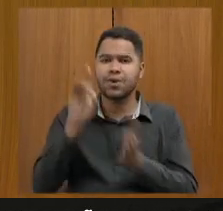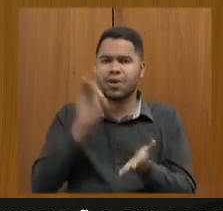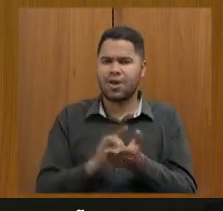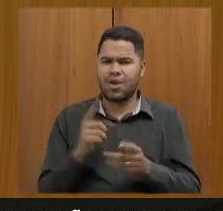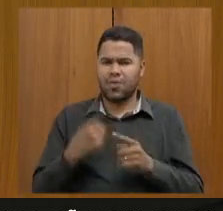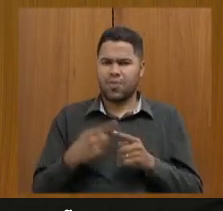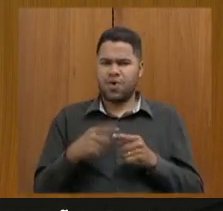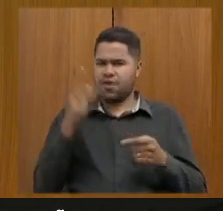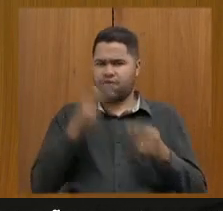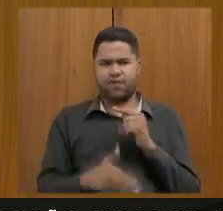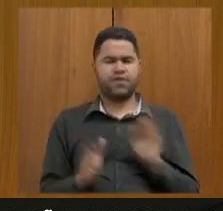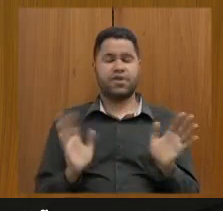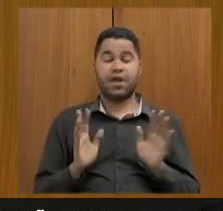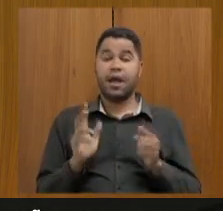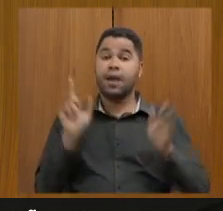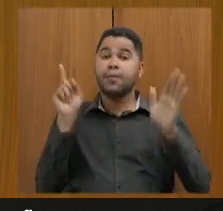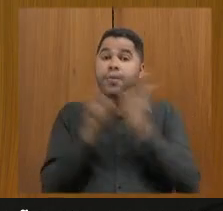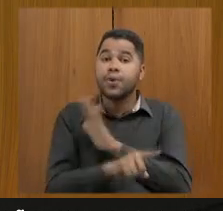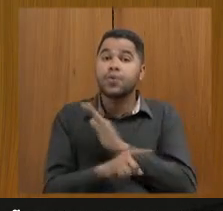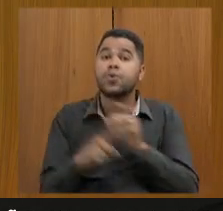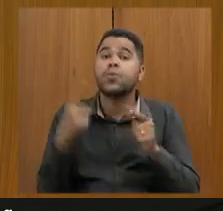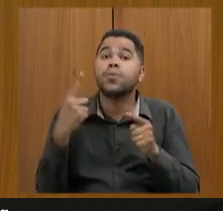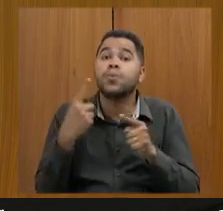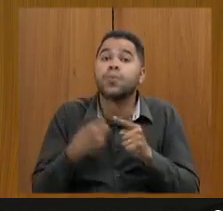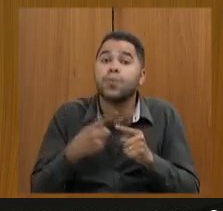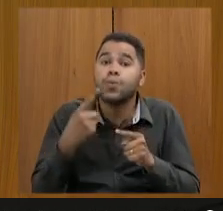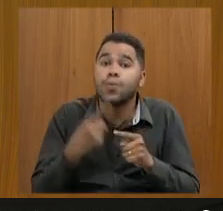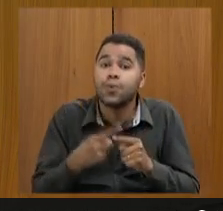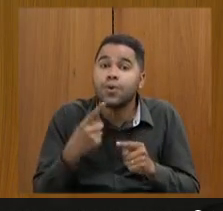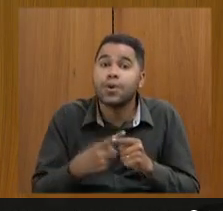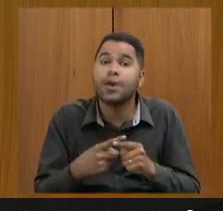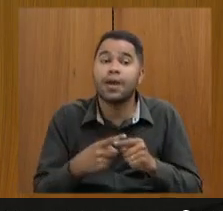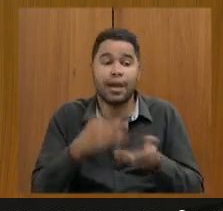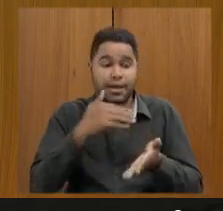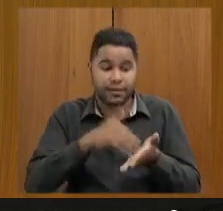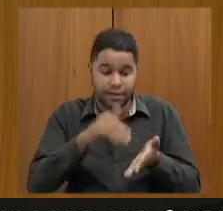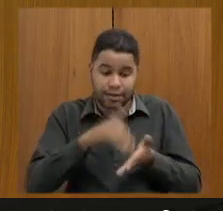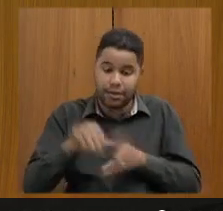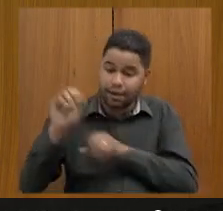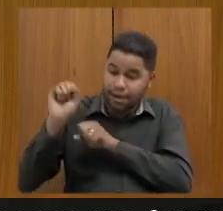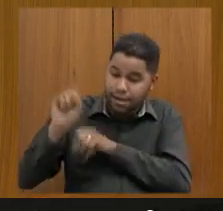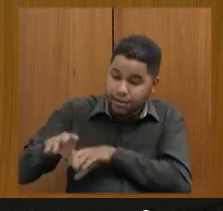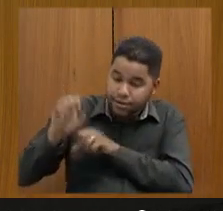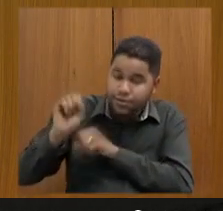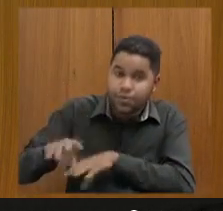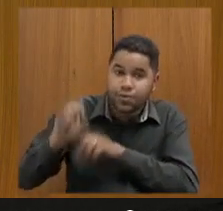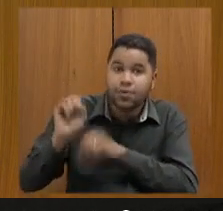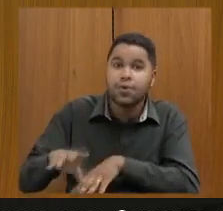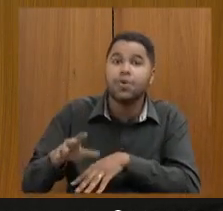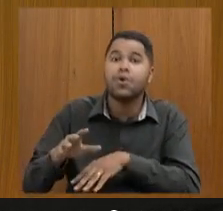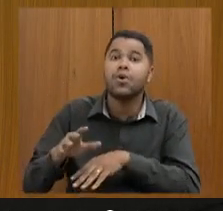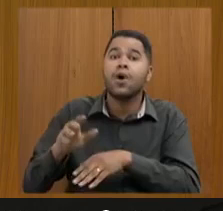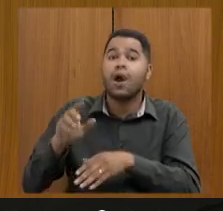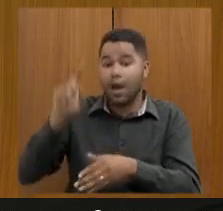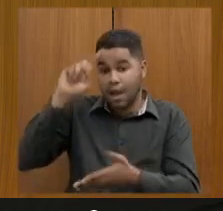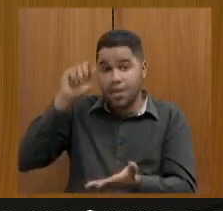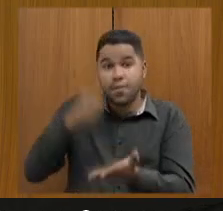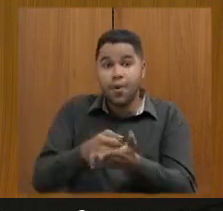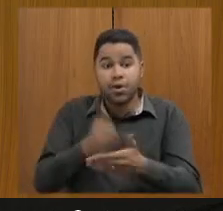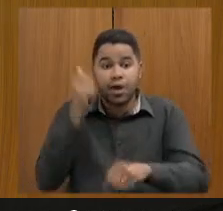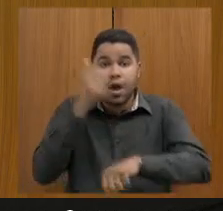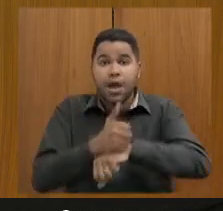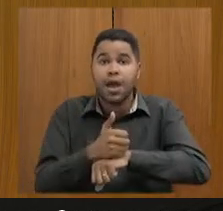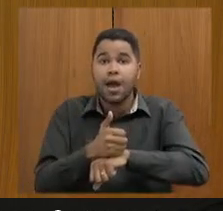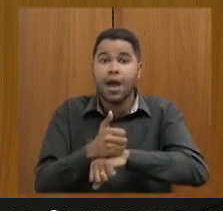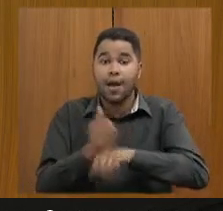é por que foi vetado. A pergunta original é por que a Secretaria de Educação impôs a reposição